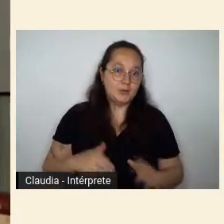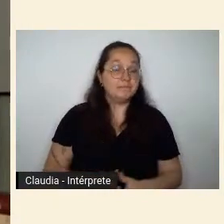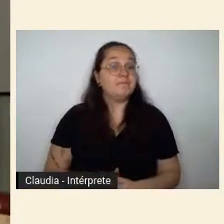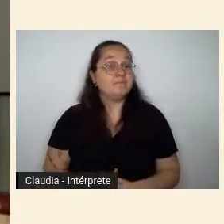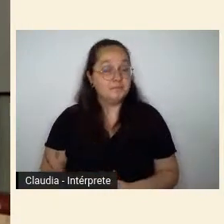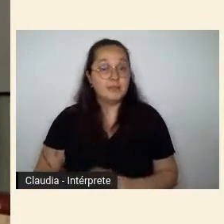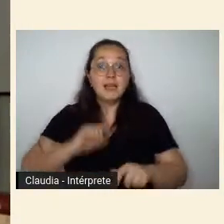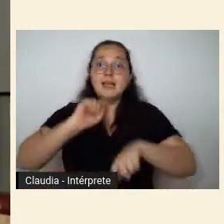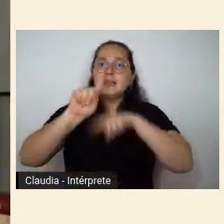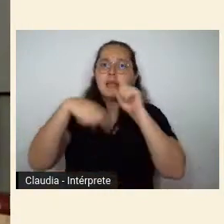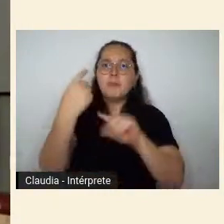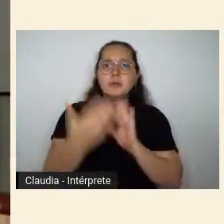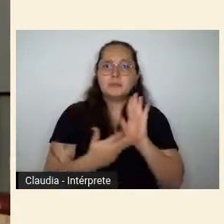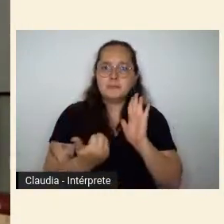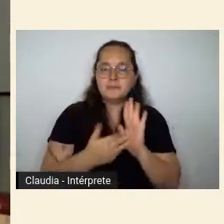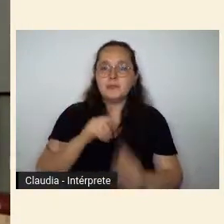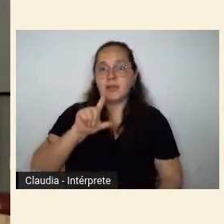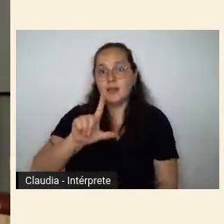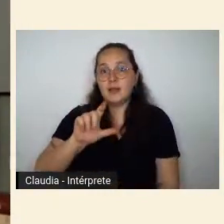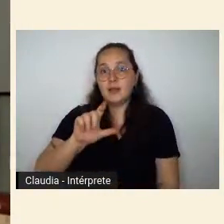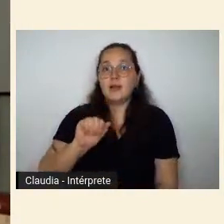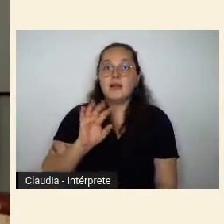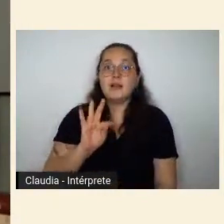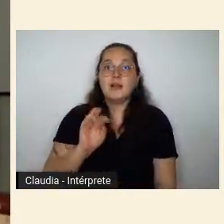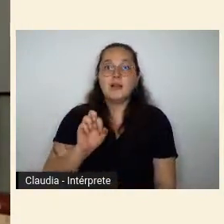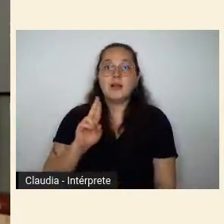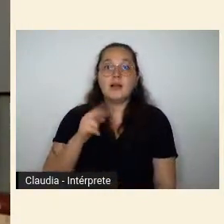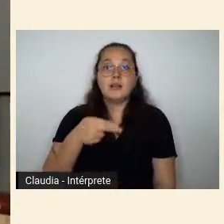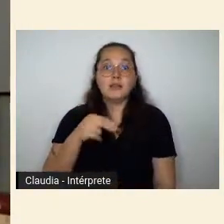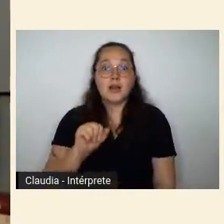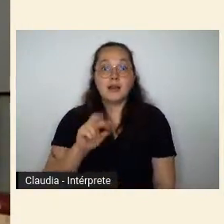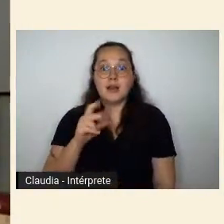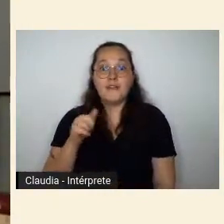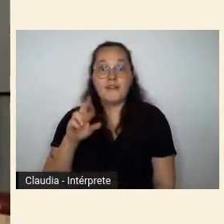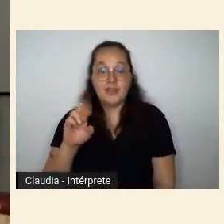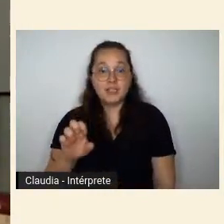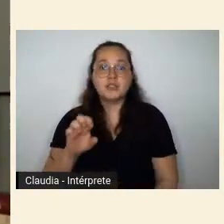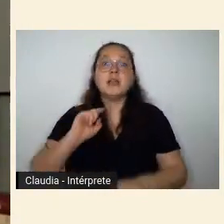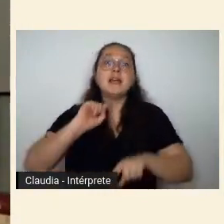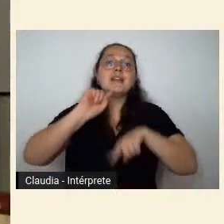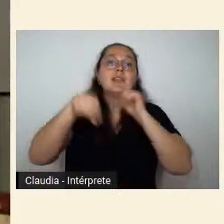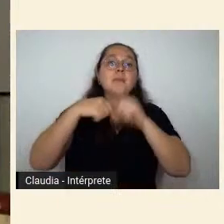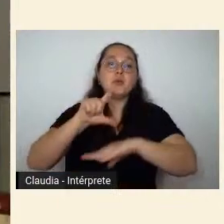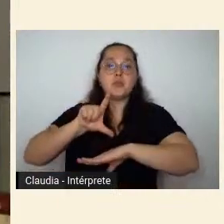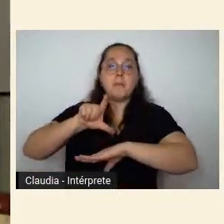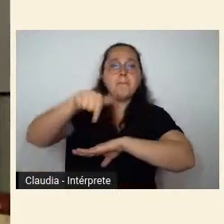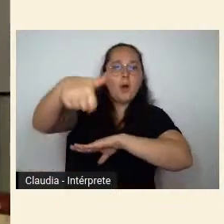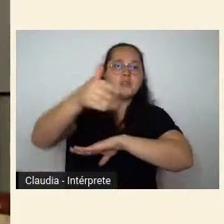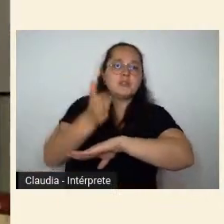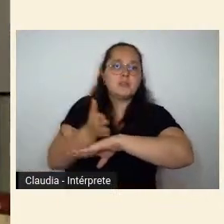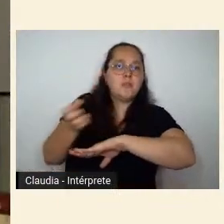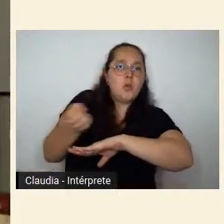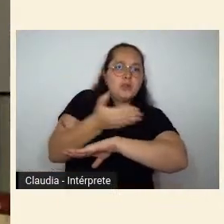ideia de um pós-modernismo termo de 1936 começa a circular no país por fim Mário